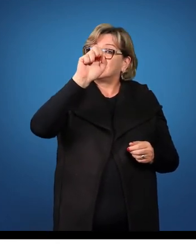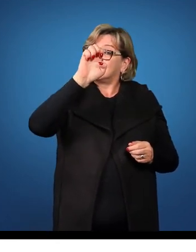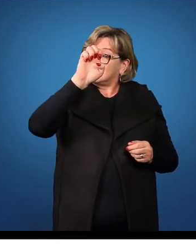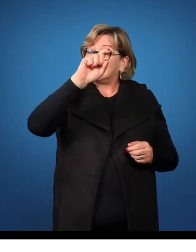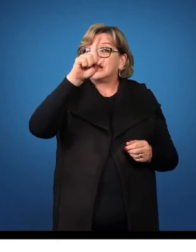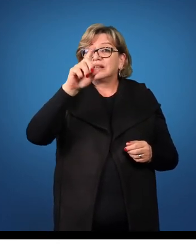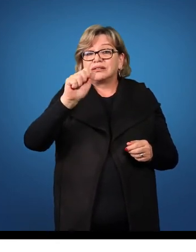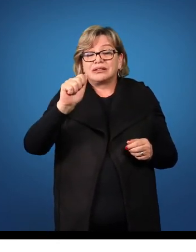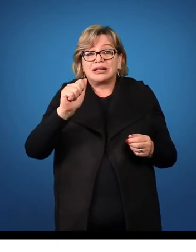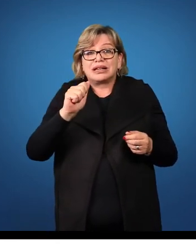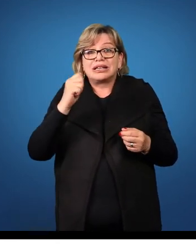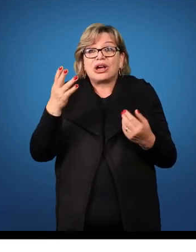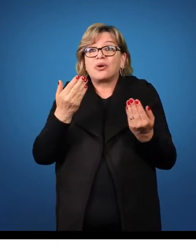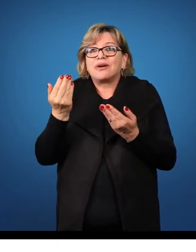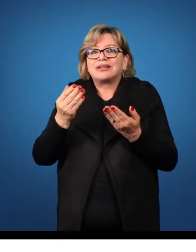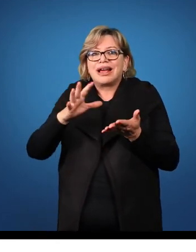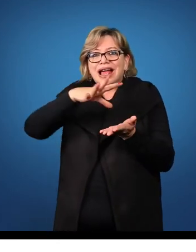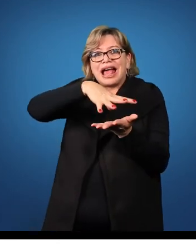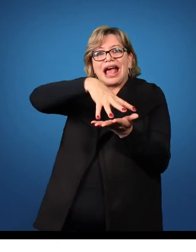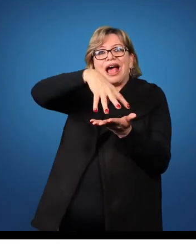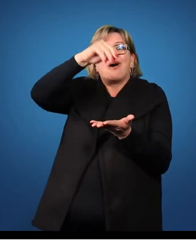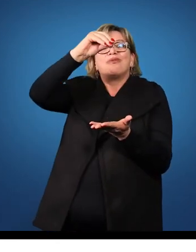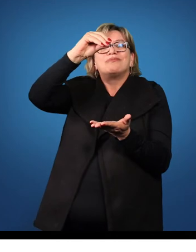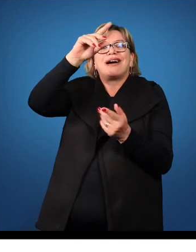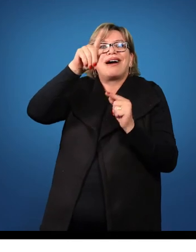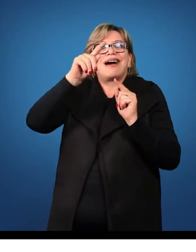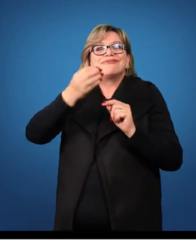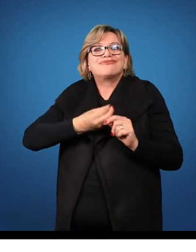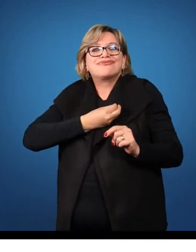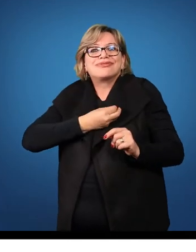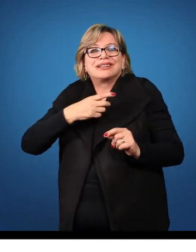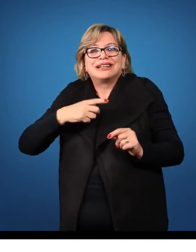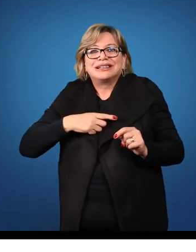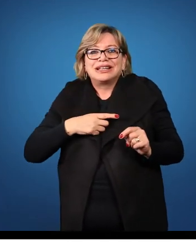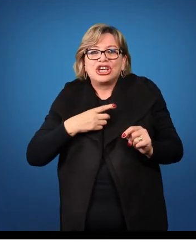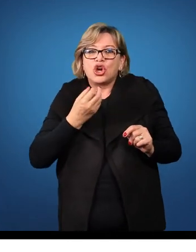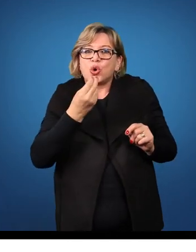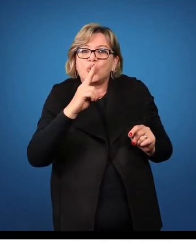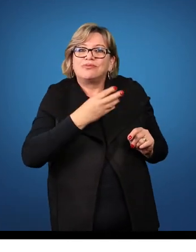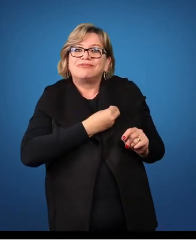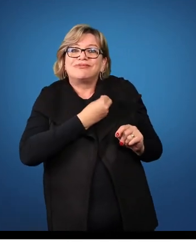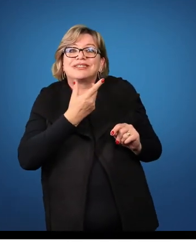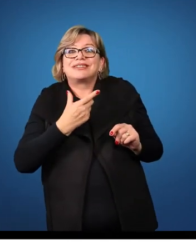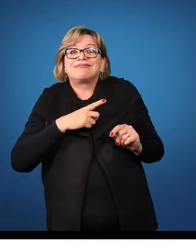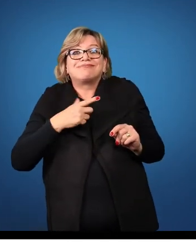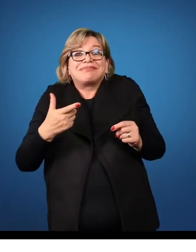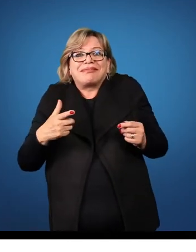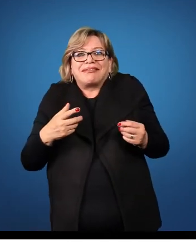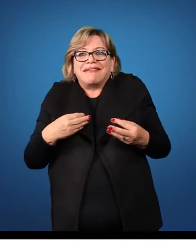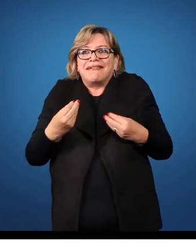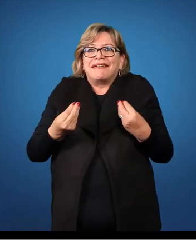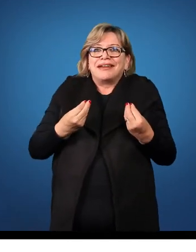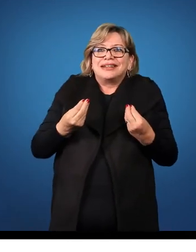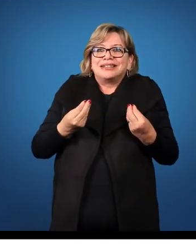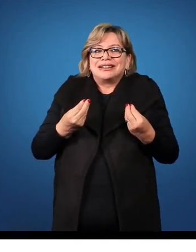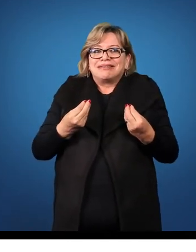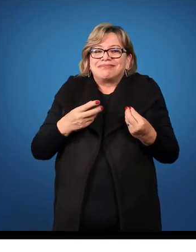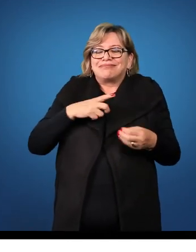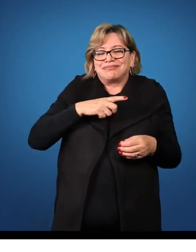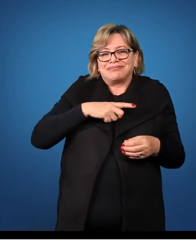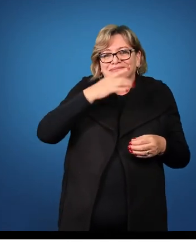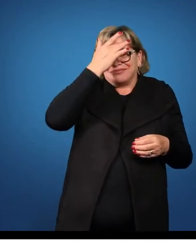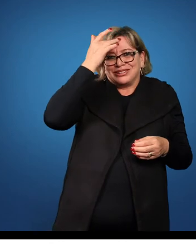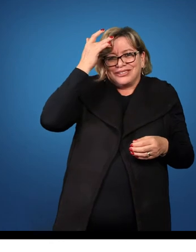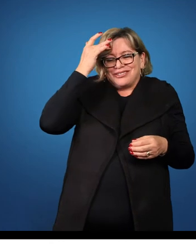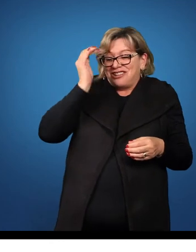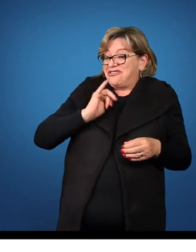A alma do ser humano é um ser animado ou inanimado? Há quem diga